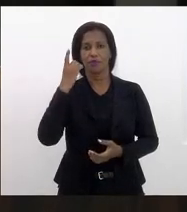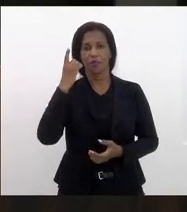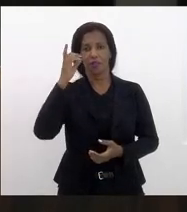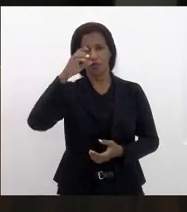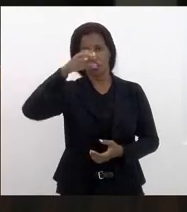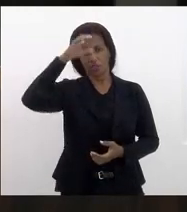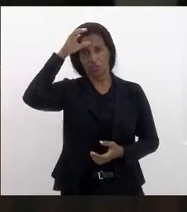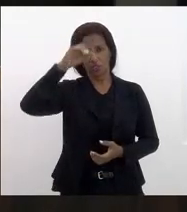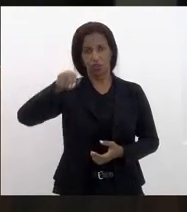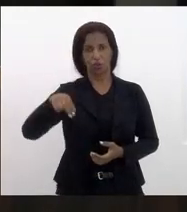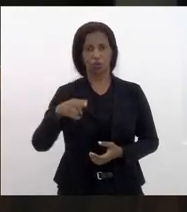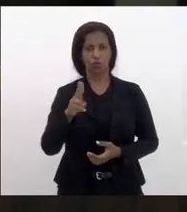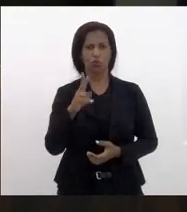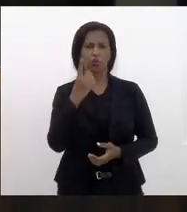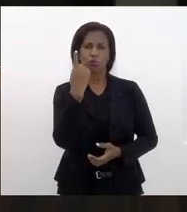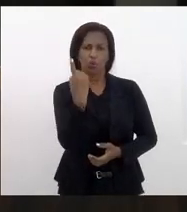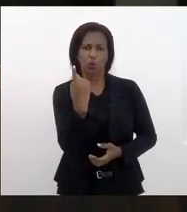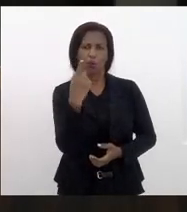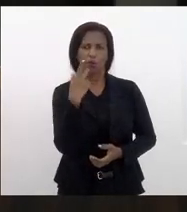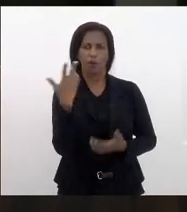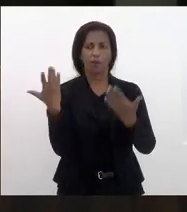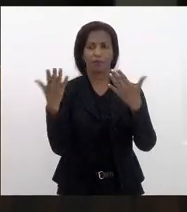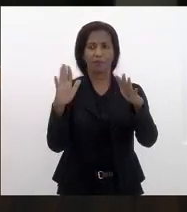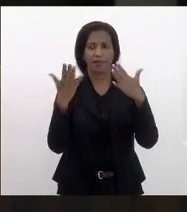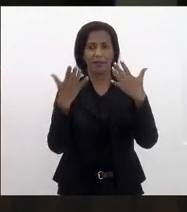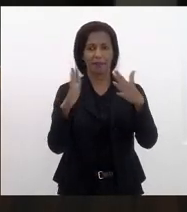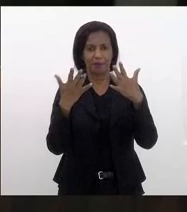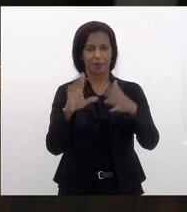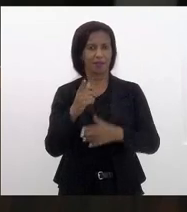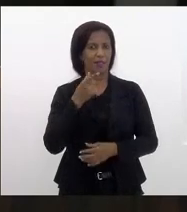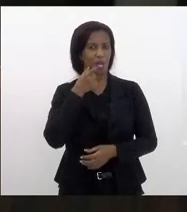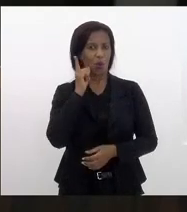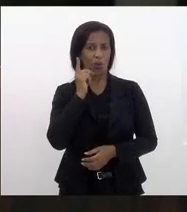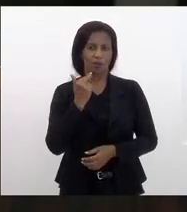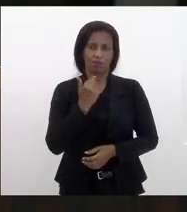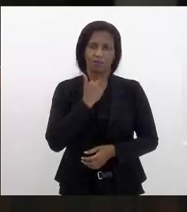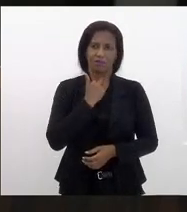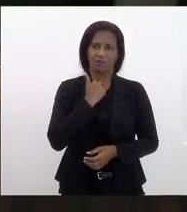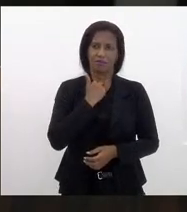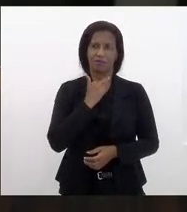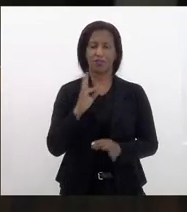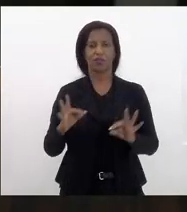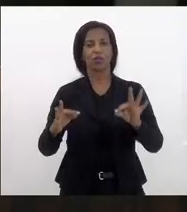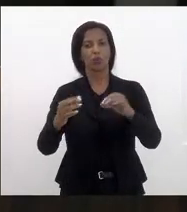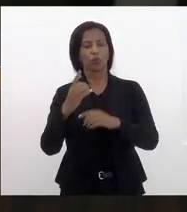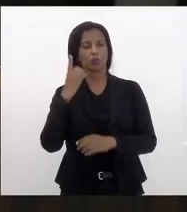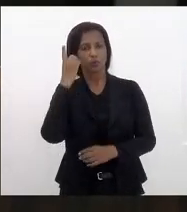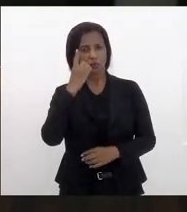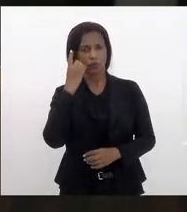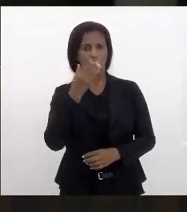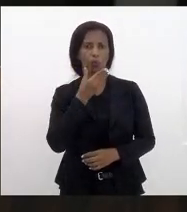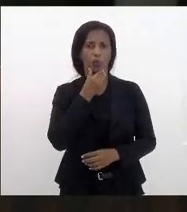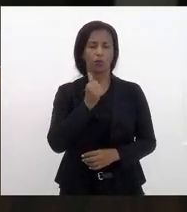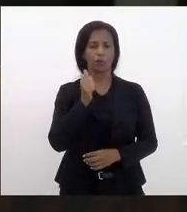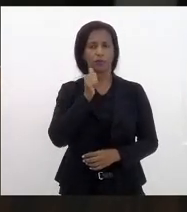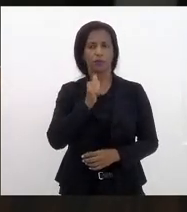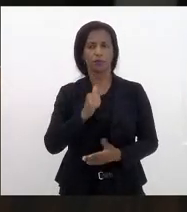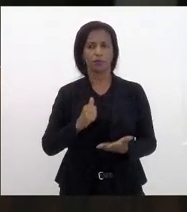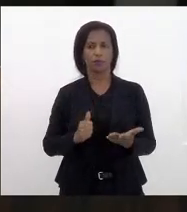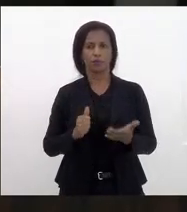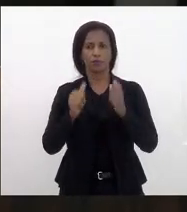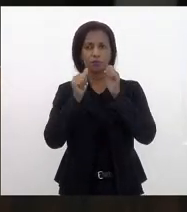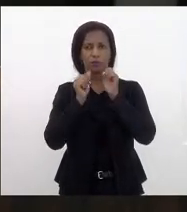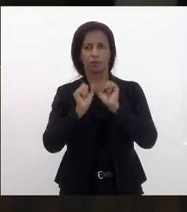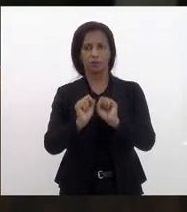mas só antes eu queria fazer um registro, parabenizar, que ontem não foi possível, a todos os deputados e deputadas da